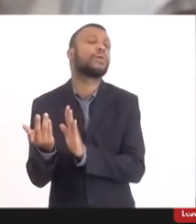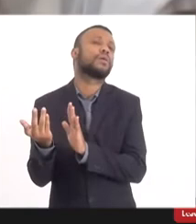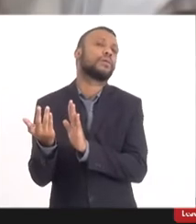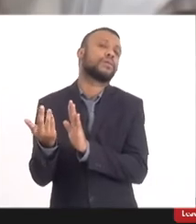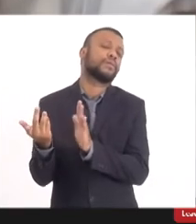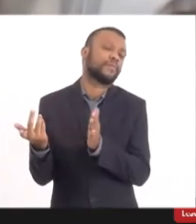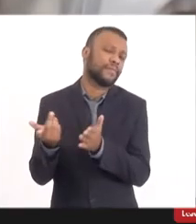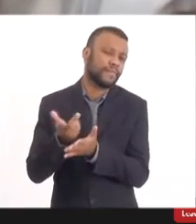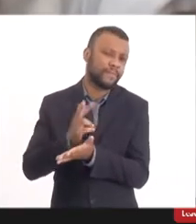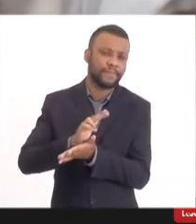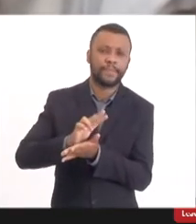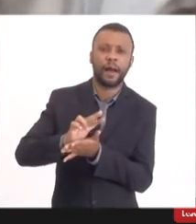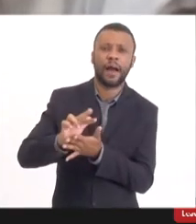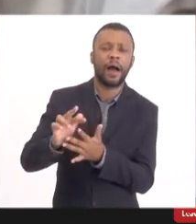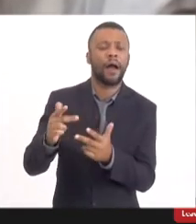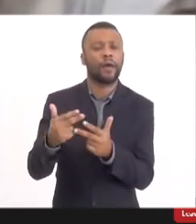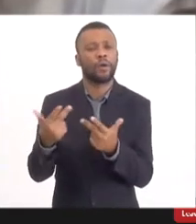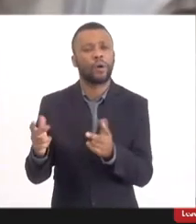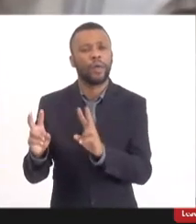sobre a